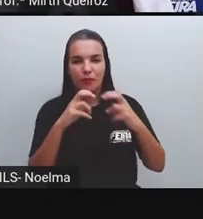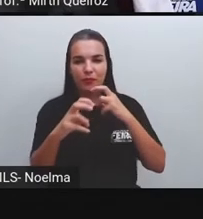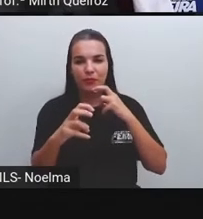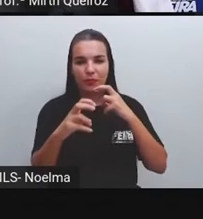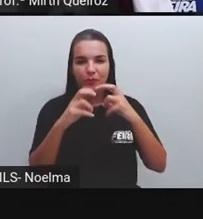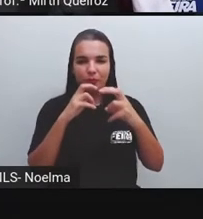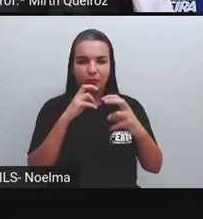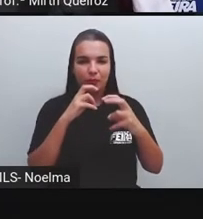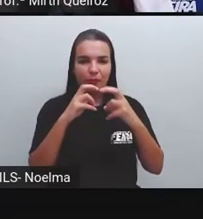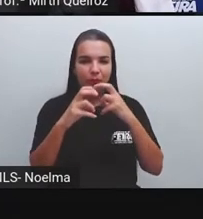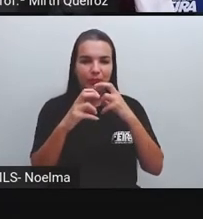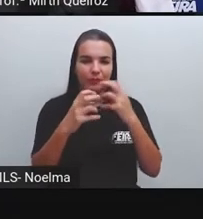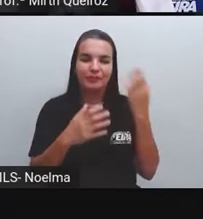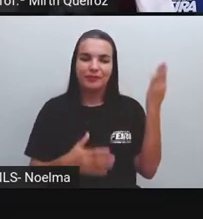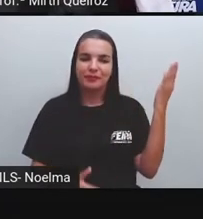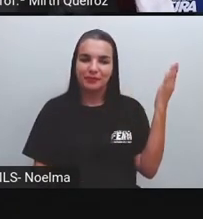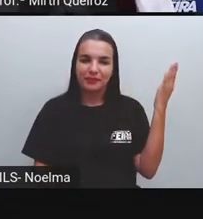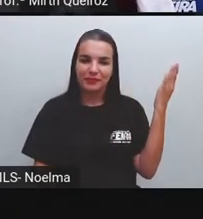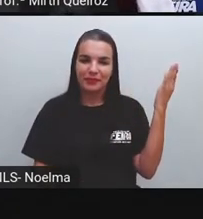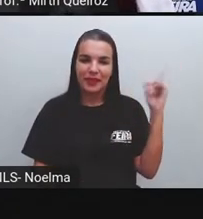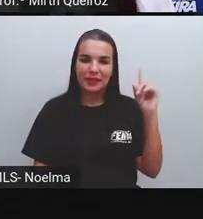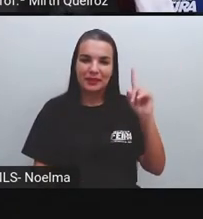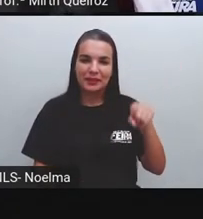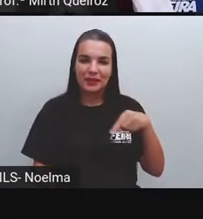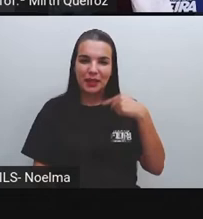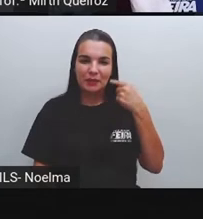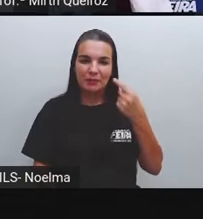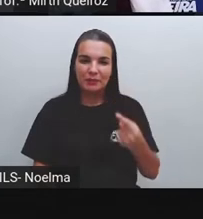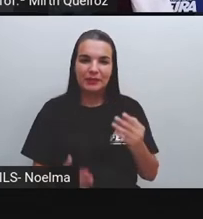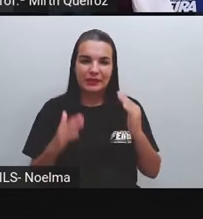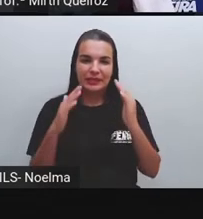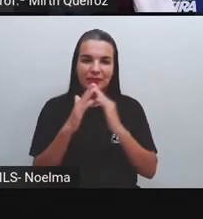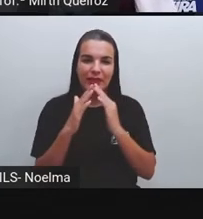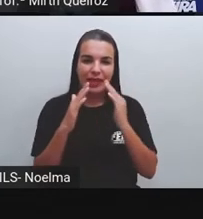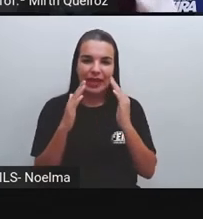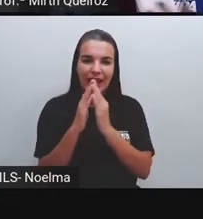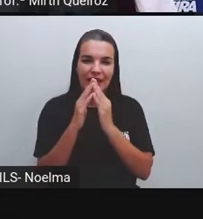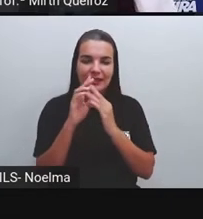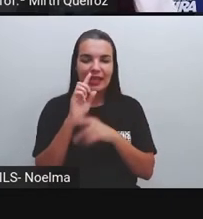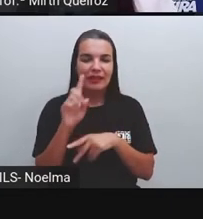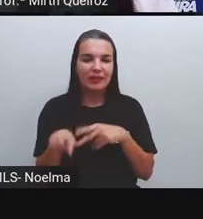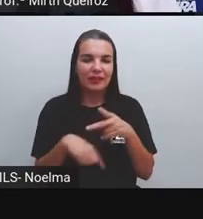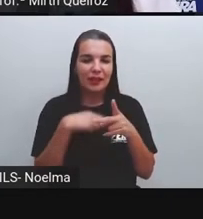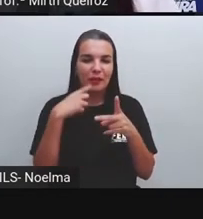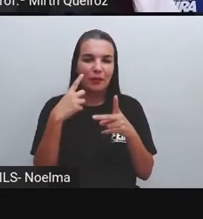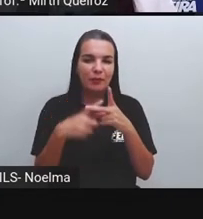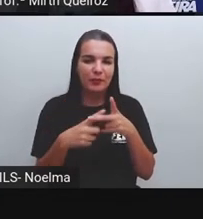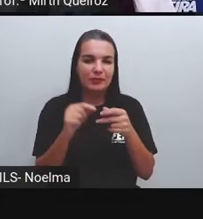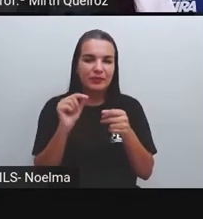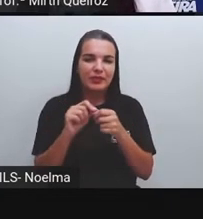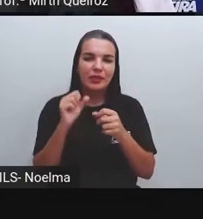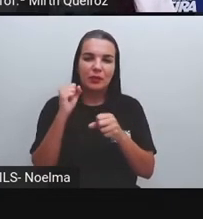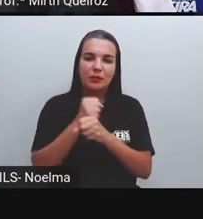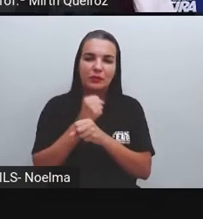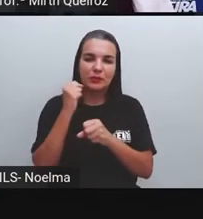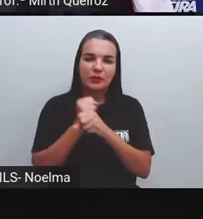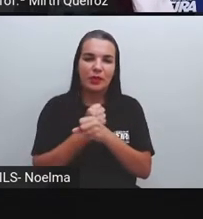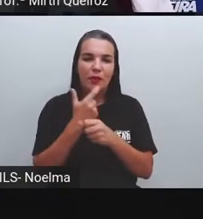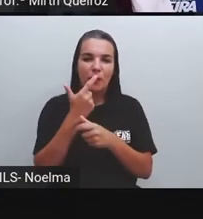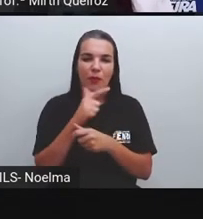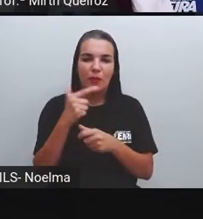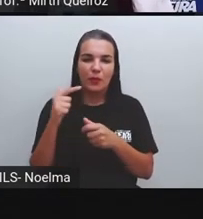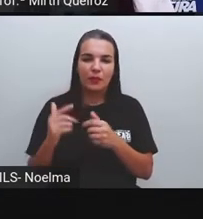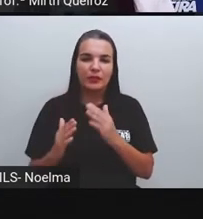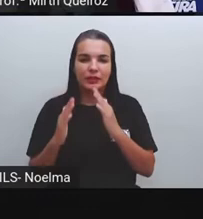que o trem pudesse passar. Posteriormente foi construído uma casa, e assim foram construindo outras casas, chegou a